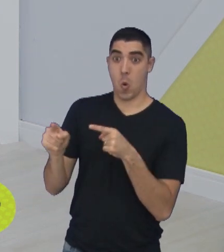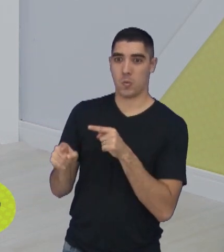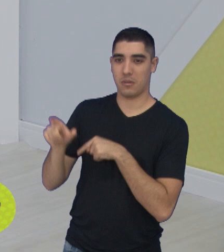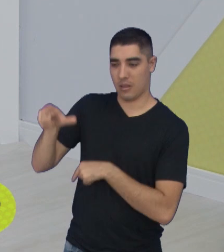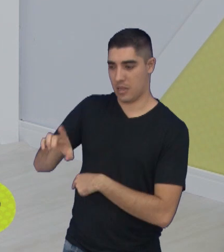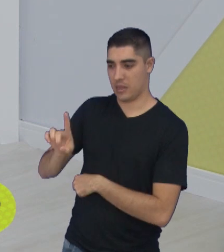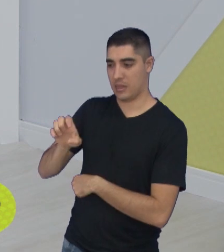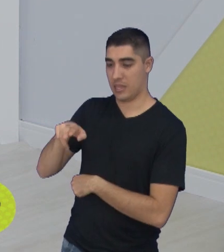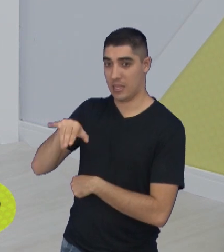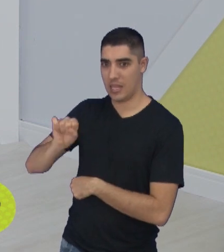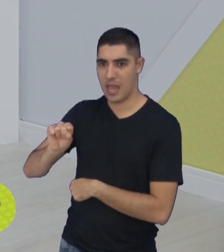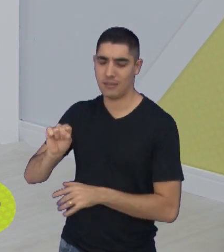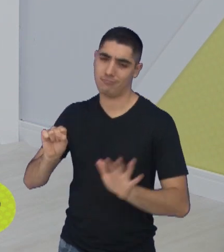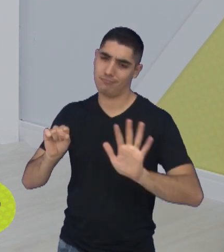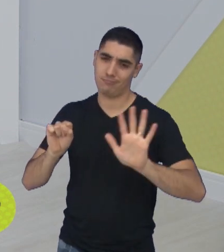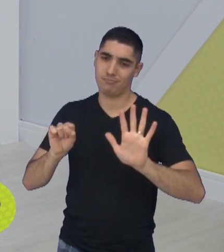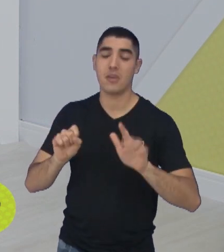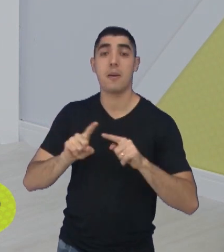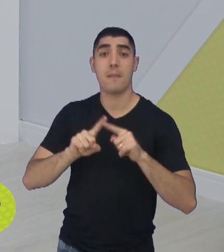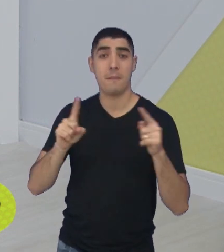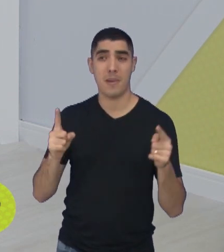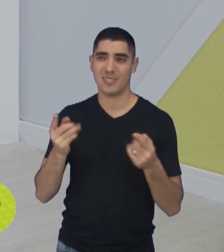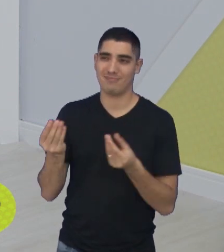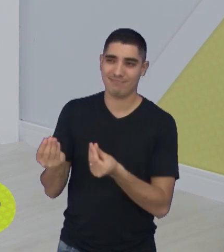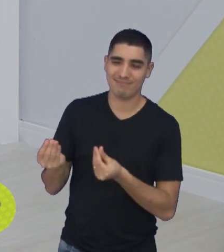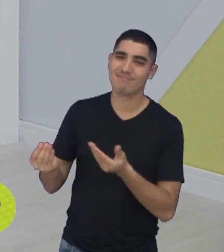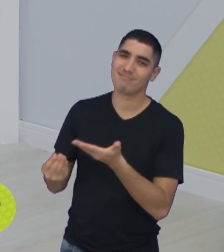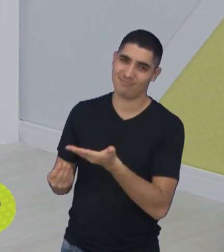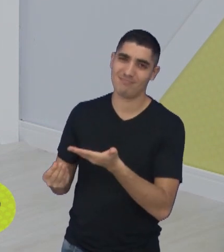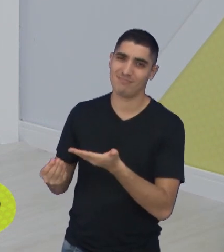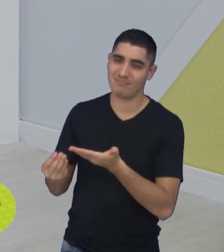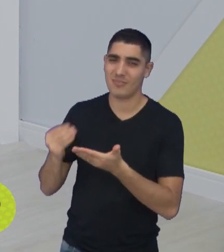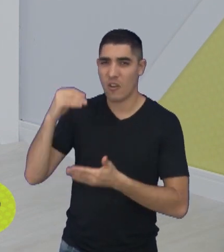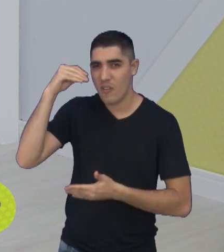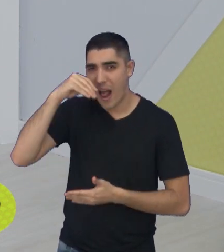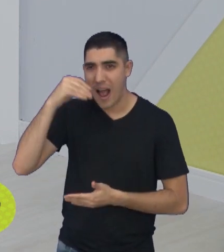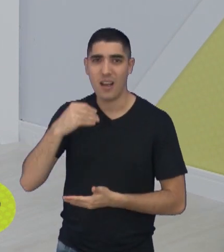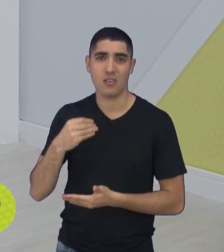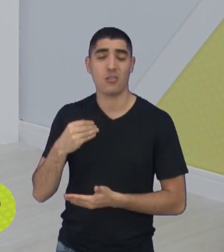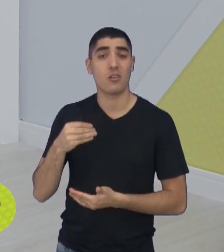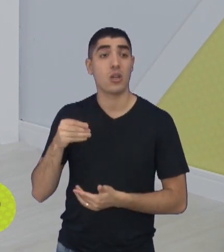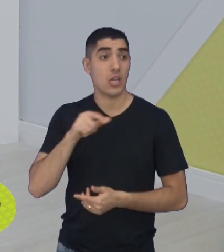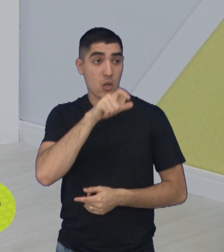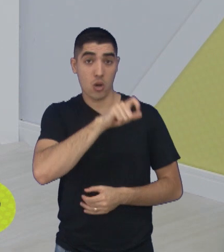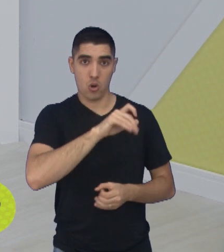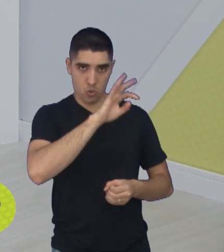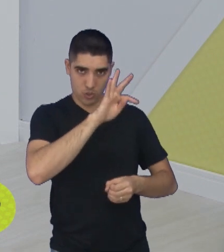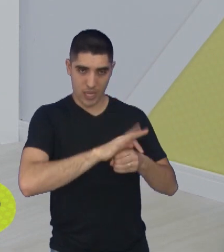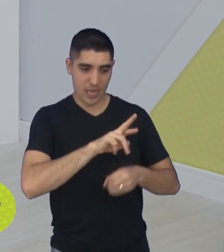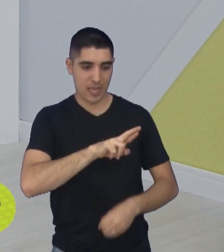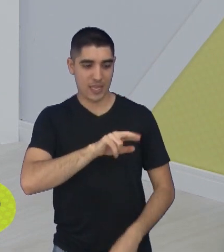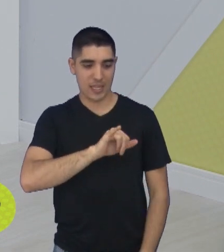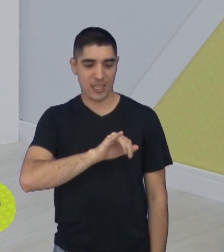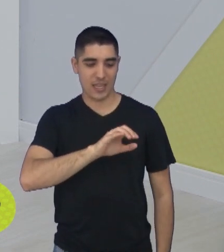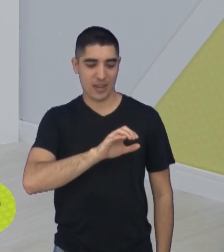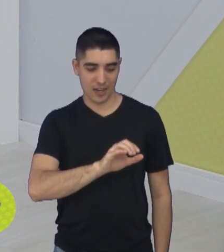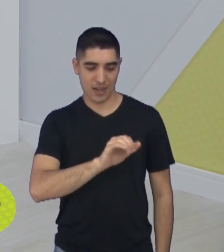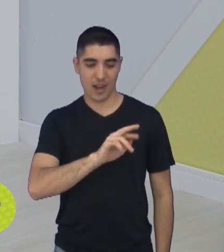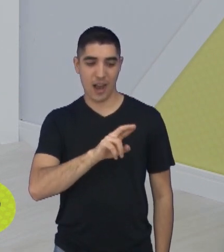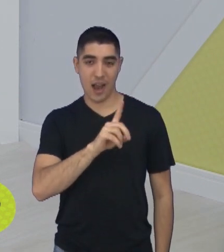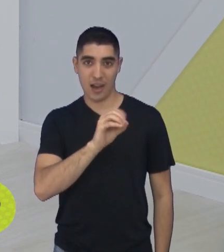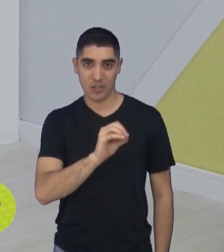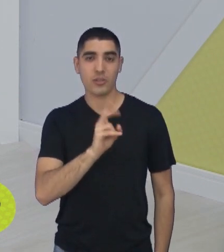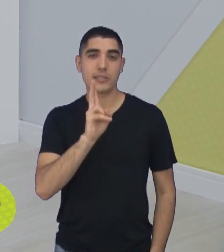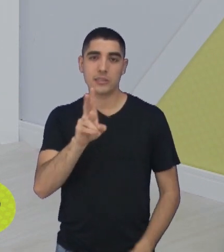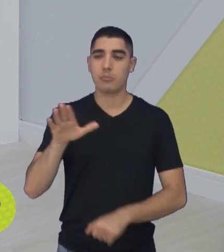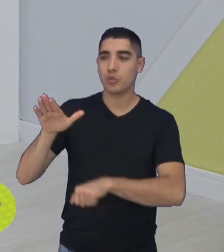Denis, futebolisticamente falando, não dá mais para o Denis, o Denis que sempre vai nos times que o Ricardo Costa dirige, está certo, todo treinador tem esse tipo